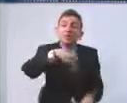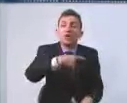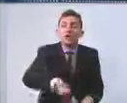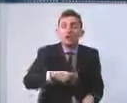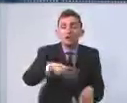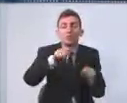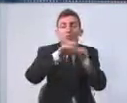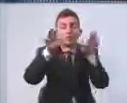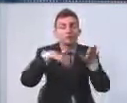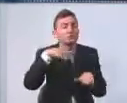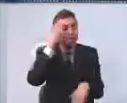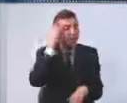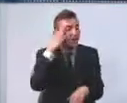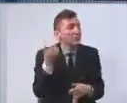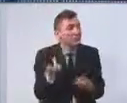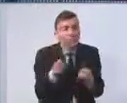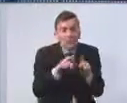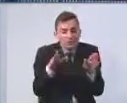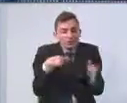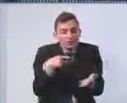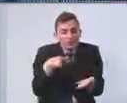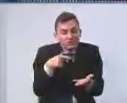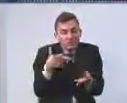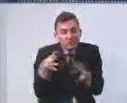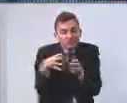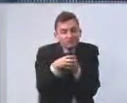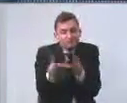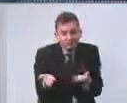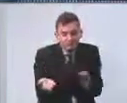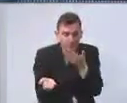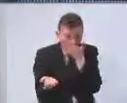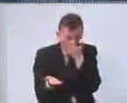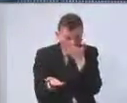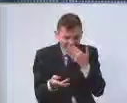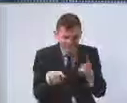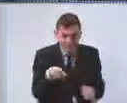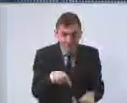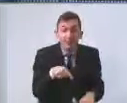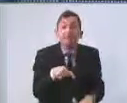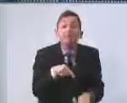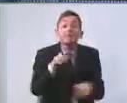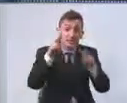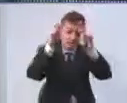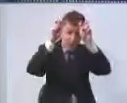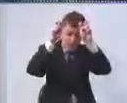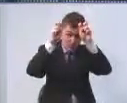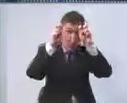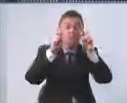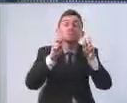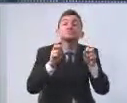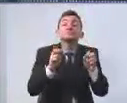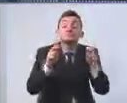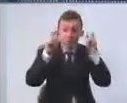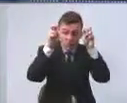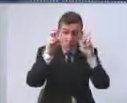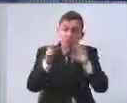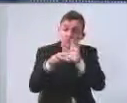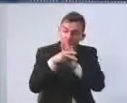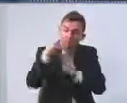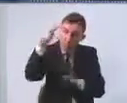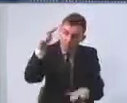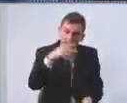infelizmente, de cruízo. Esse tema, em especial, ou tecnicamente falando, é um tema da saúde.